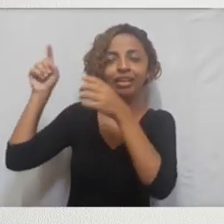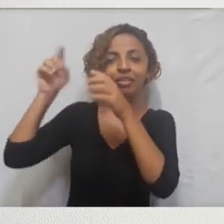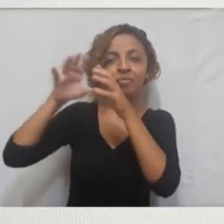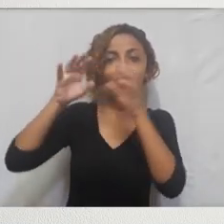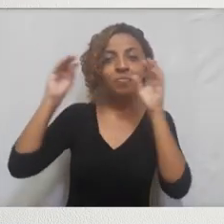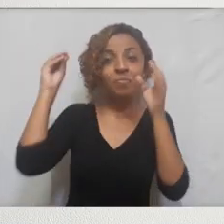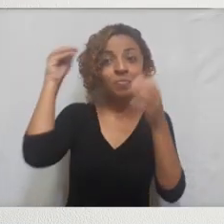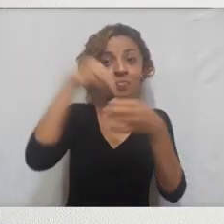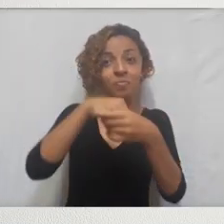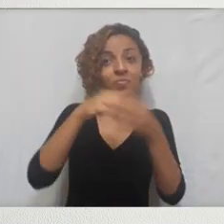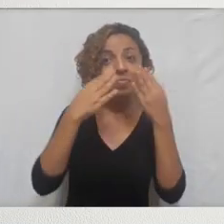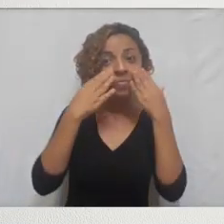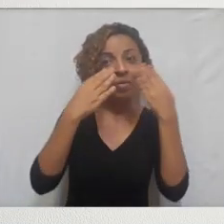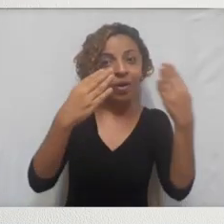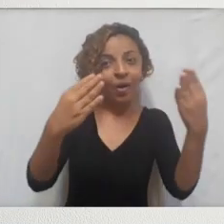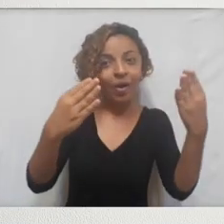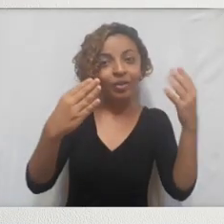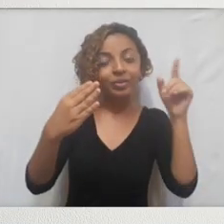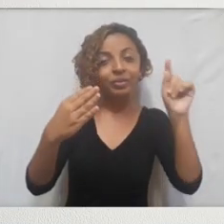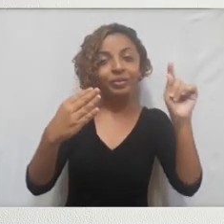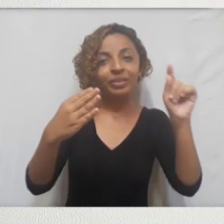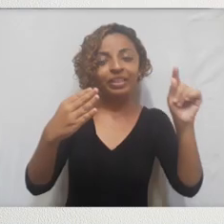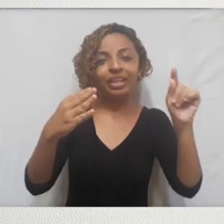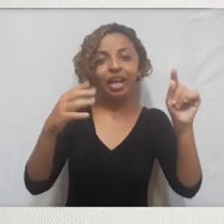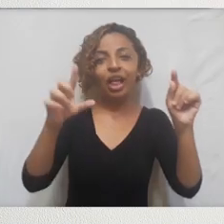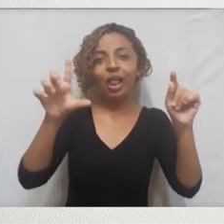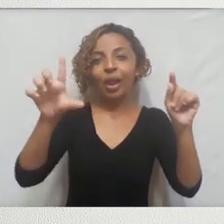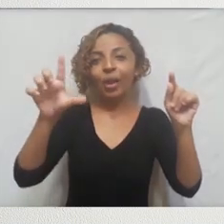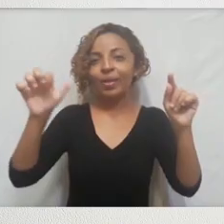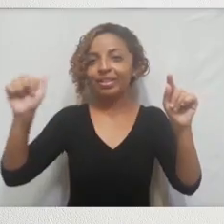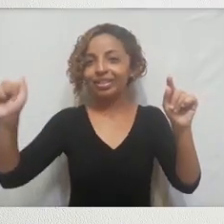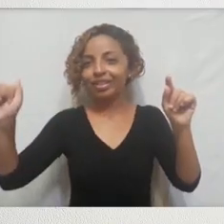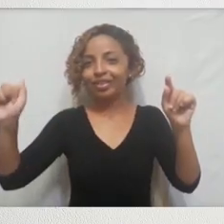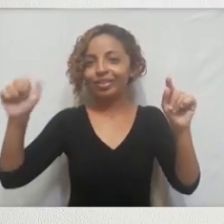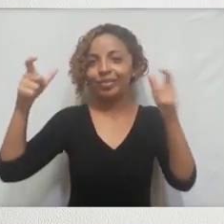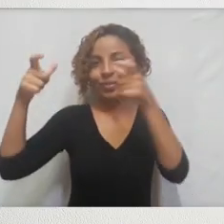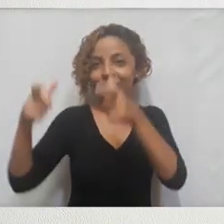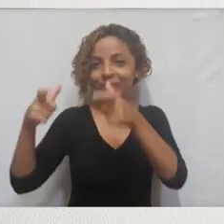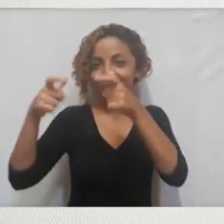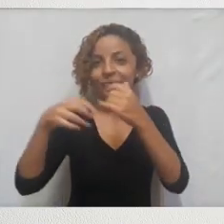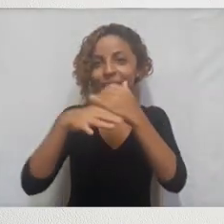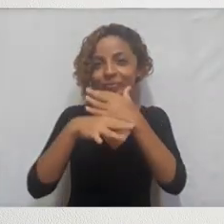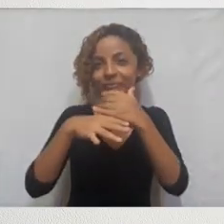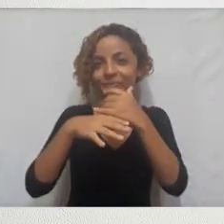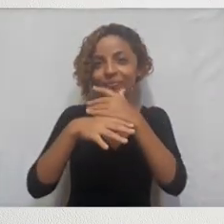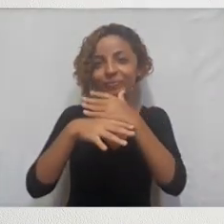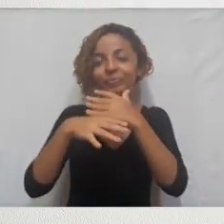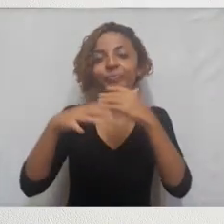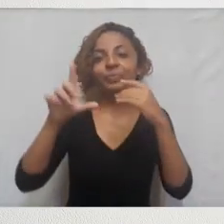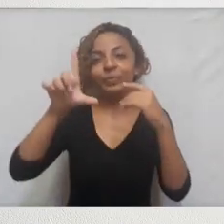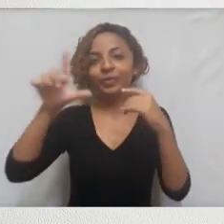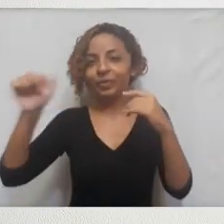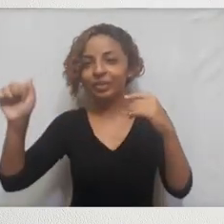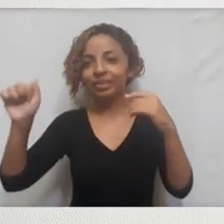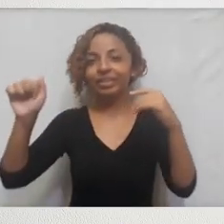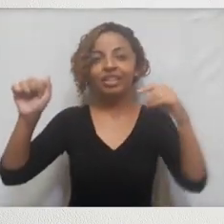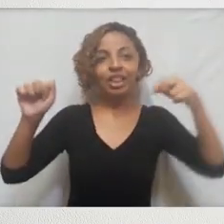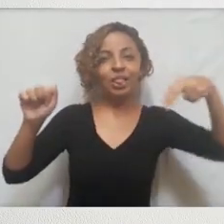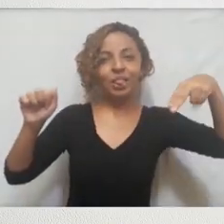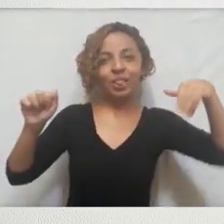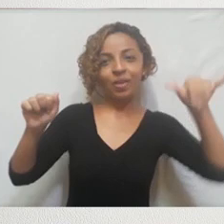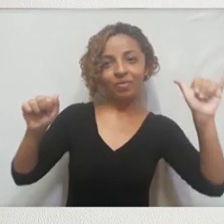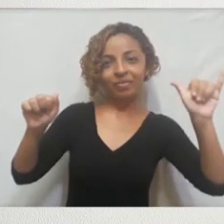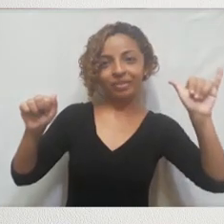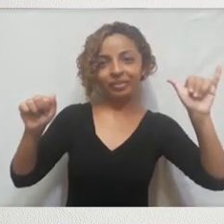Califórnia e Nova York, entre Los Angeles e Nova York. Então, aqui, querendo ou não, o Updike, ele